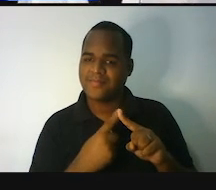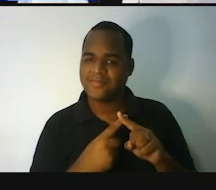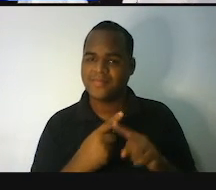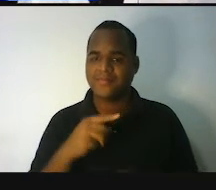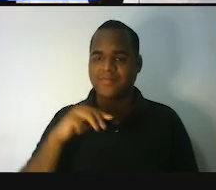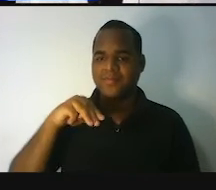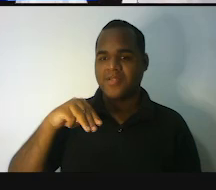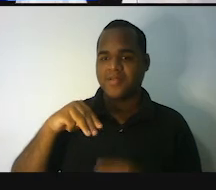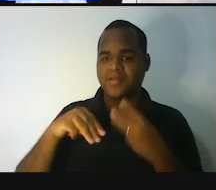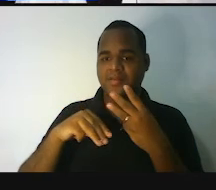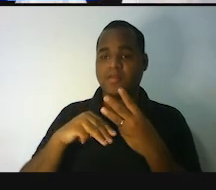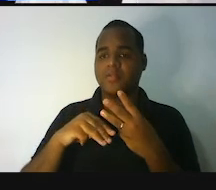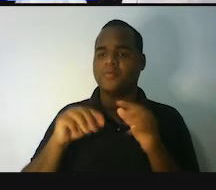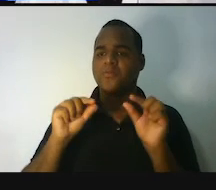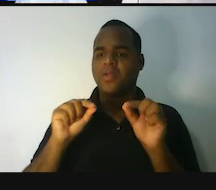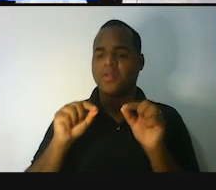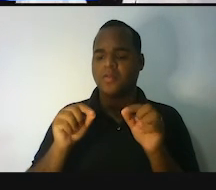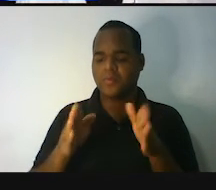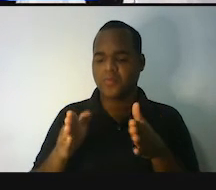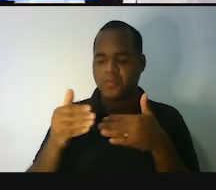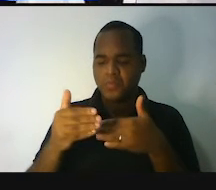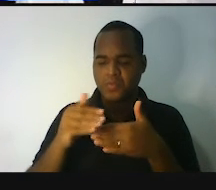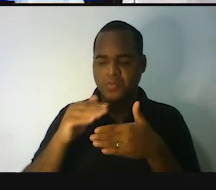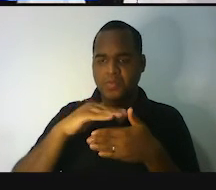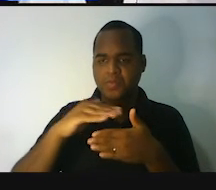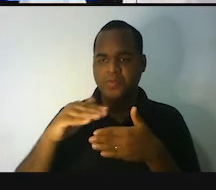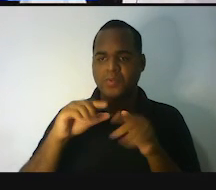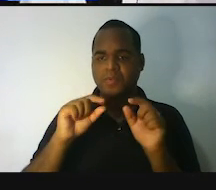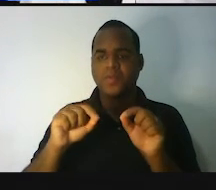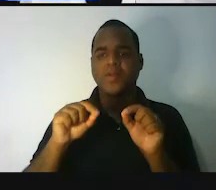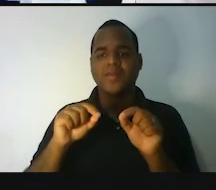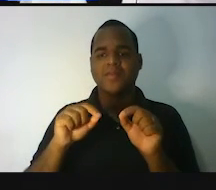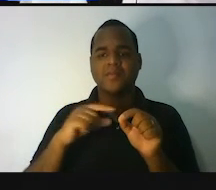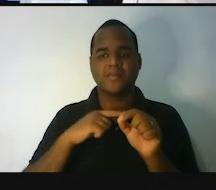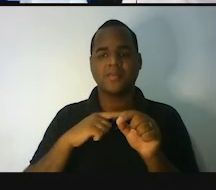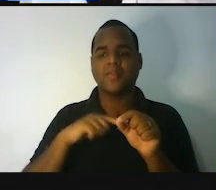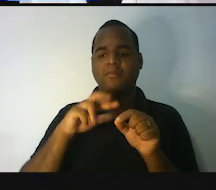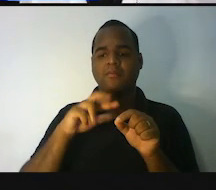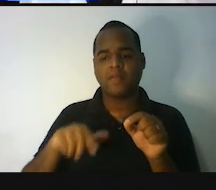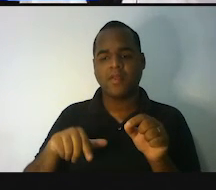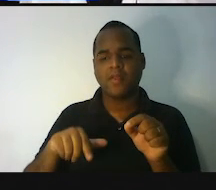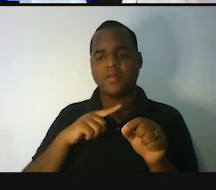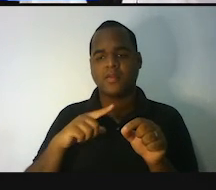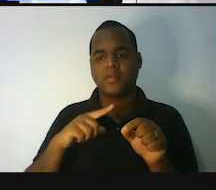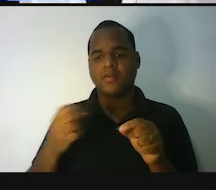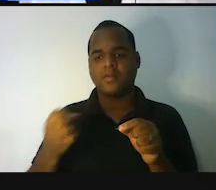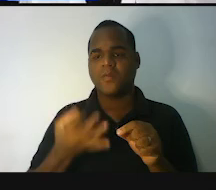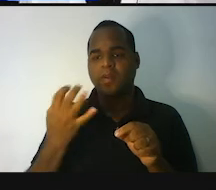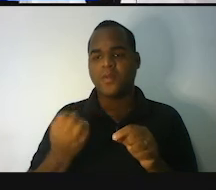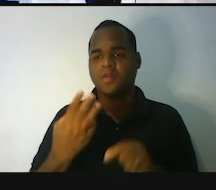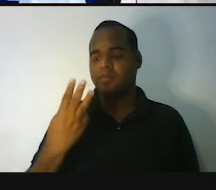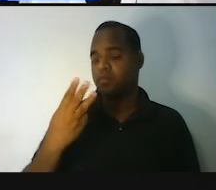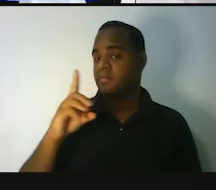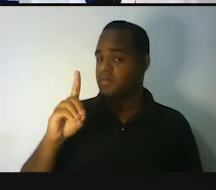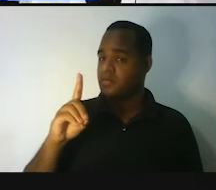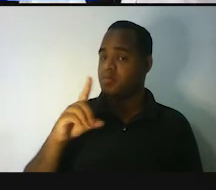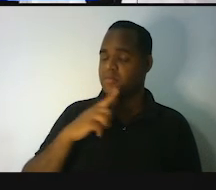Metro cúbico. Olha o cubo aqui, ó. O cubo tem quantas dimensões? O cubo é